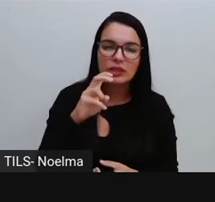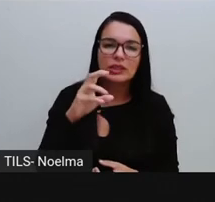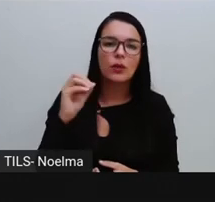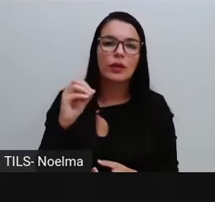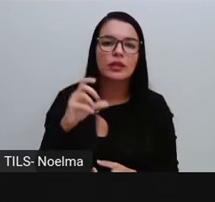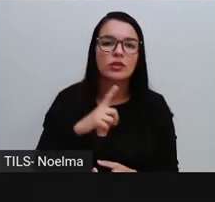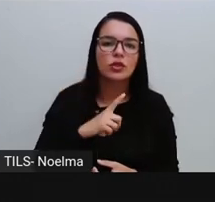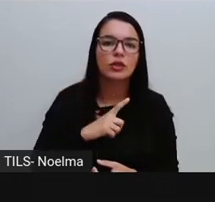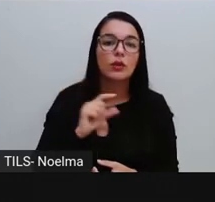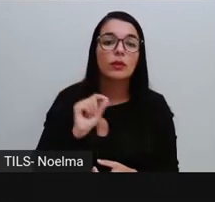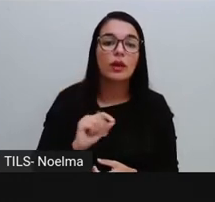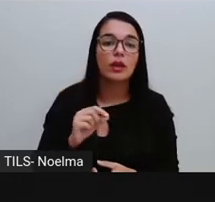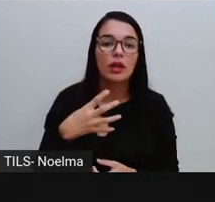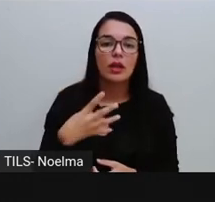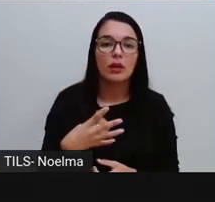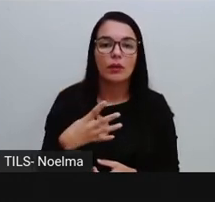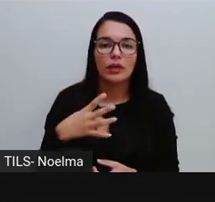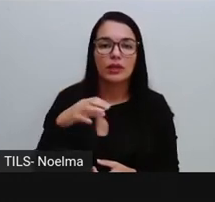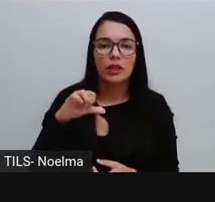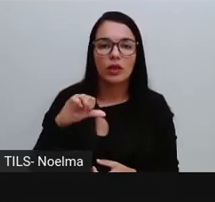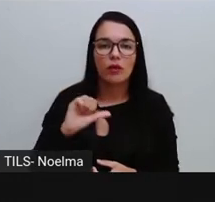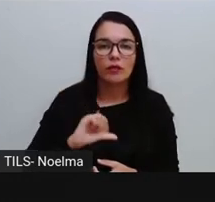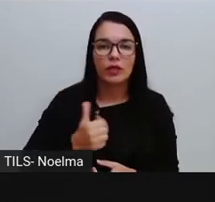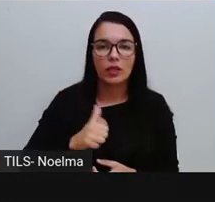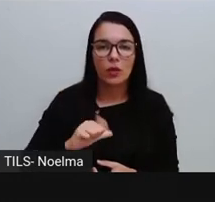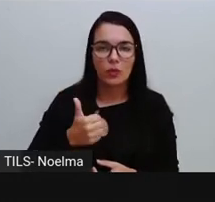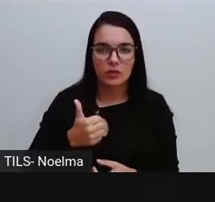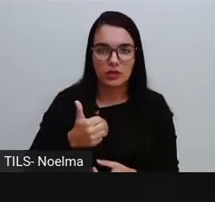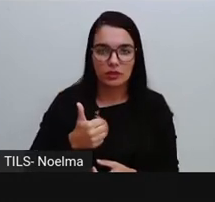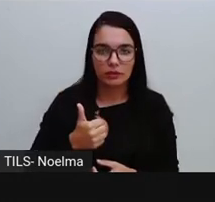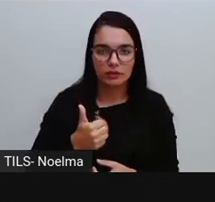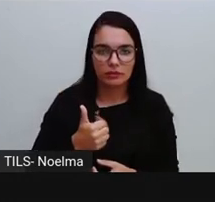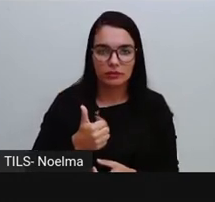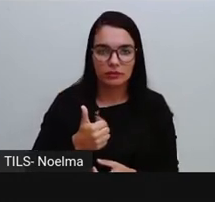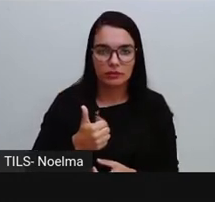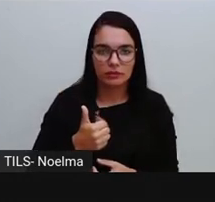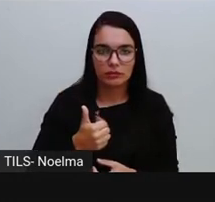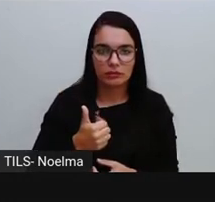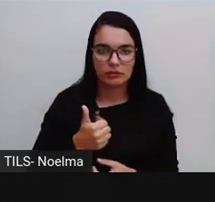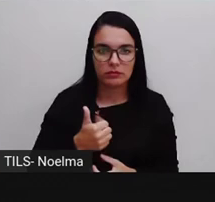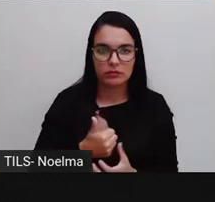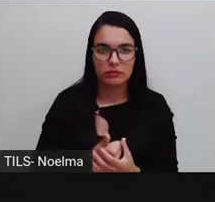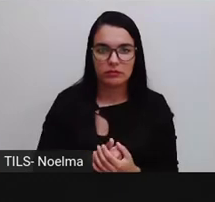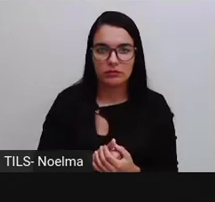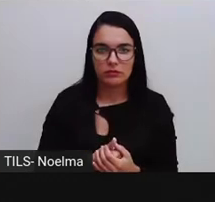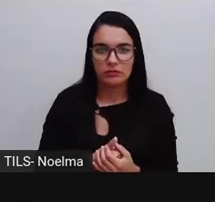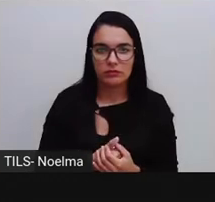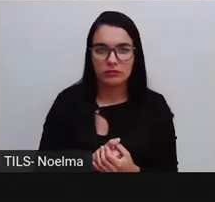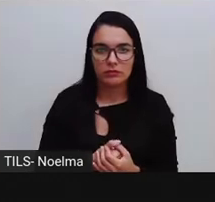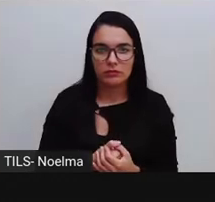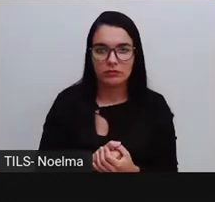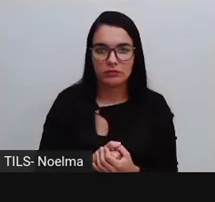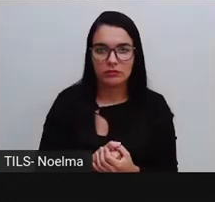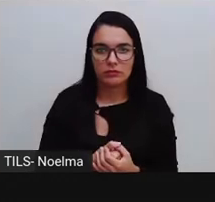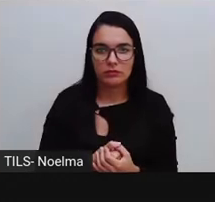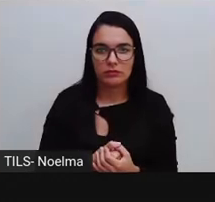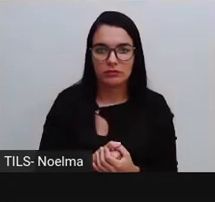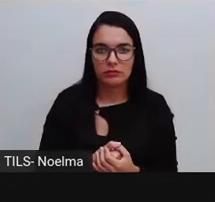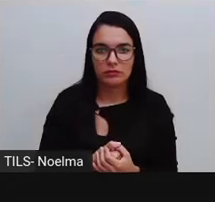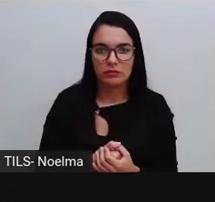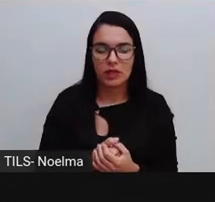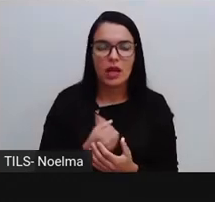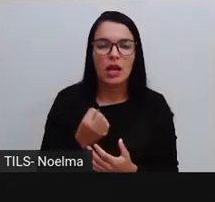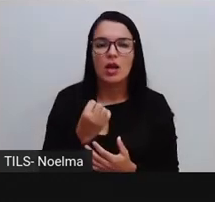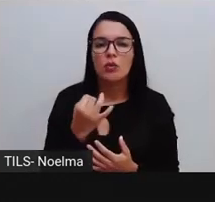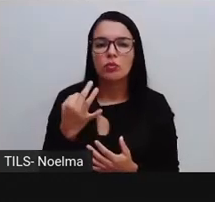nós só temos o número quarenta e nove e onze. Número par menor que cinquenta, dois de cinco. Qual a